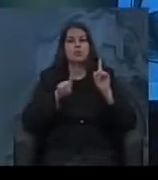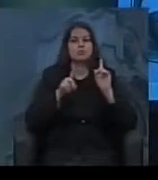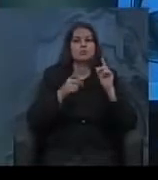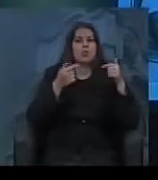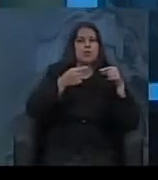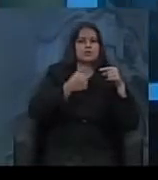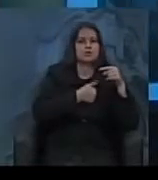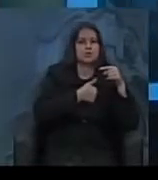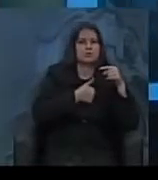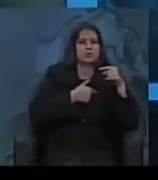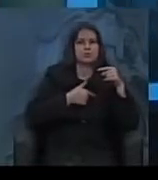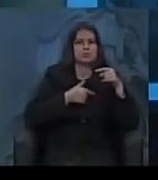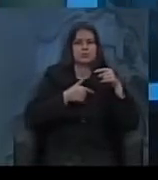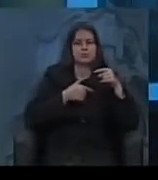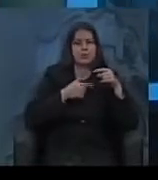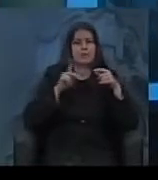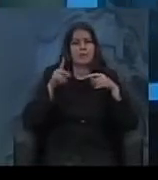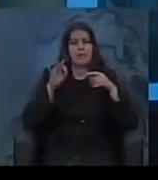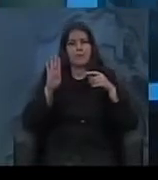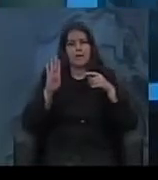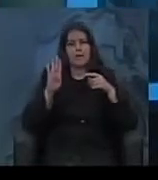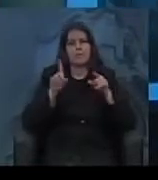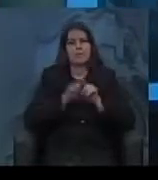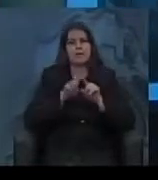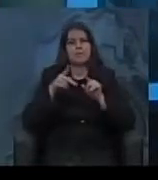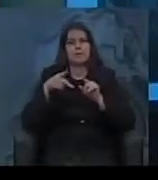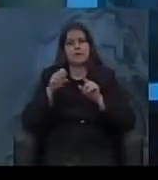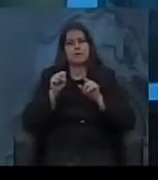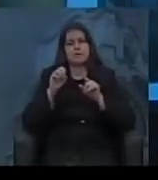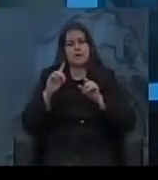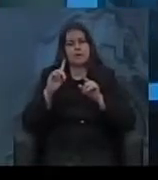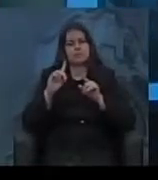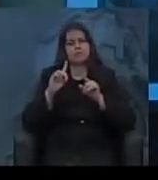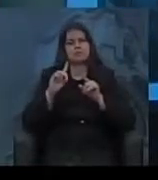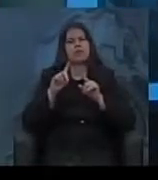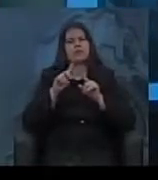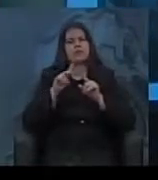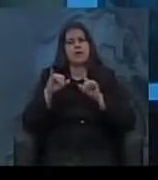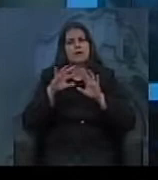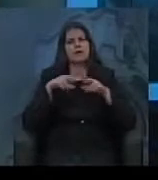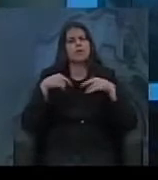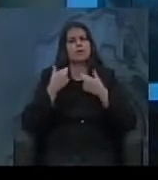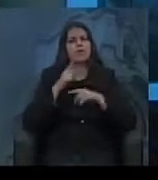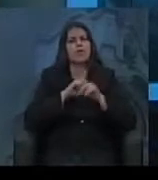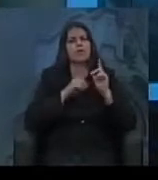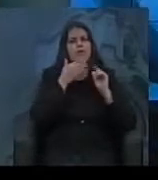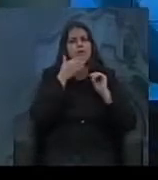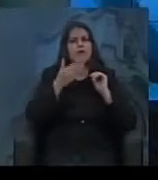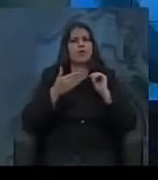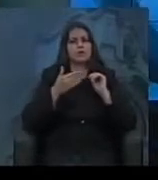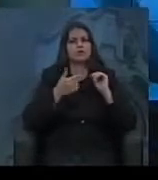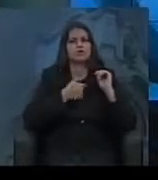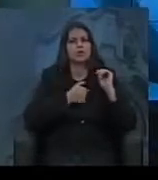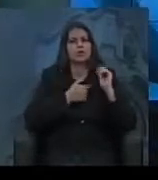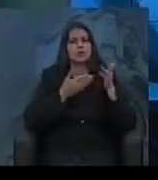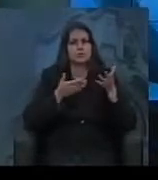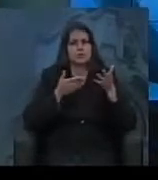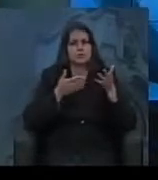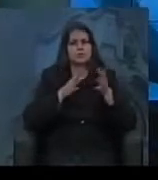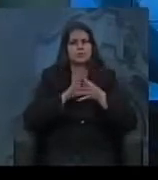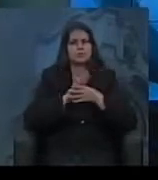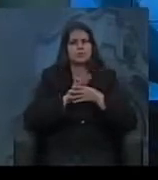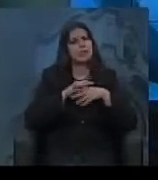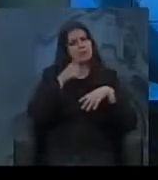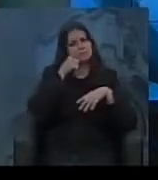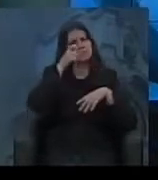-getulistas. E o PTB e o PSD, de certa forma, vão reunir os que são a favor, ou seja, os getulistas. Então,